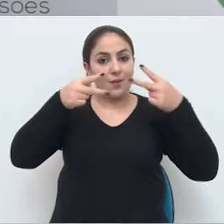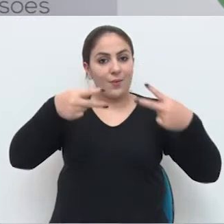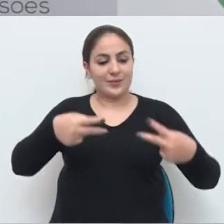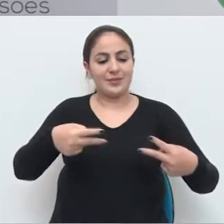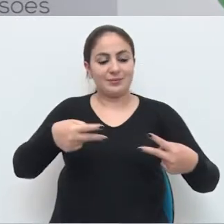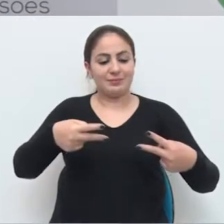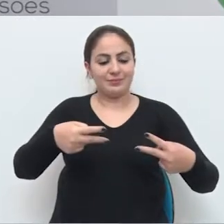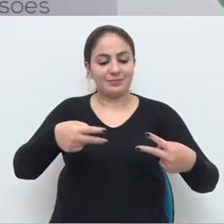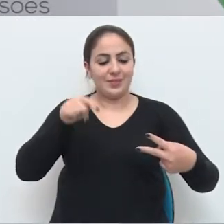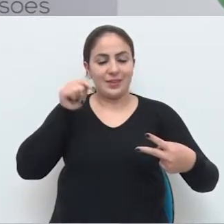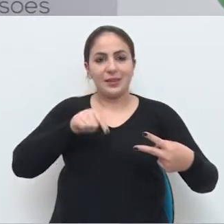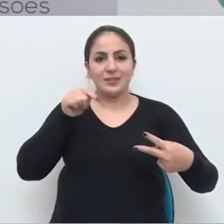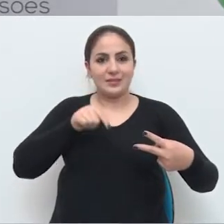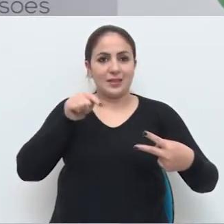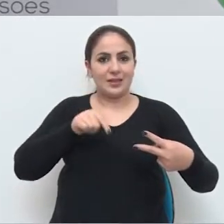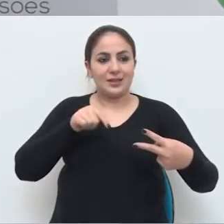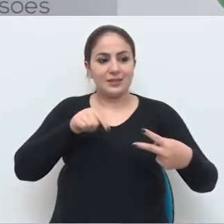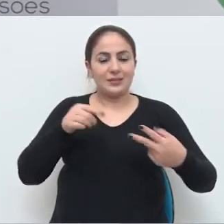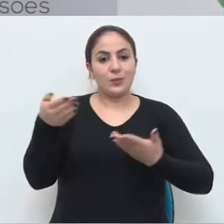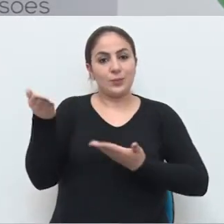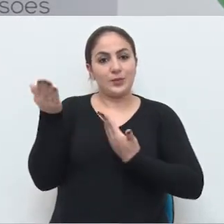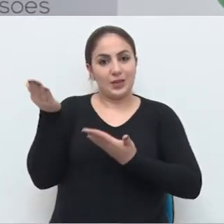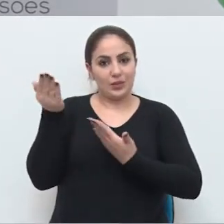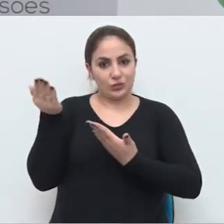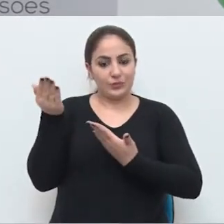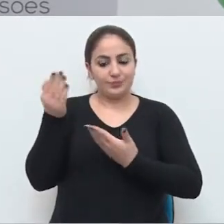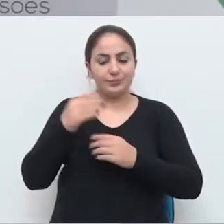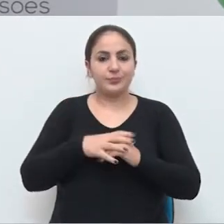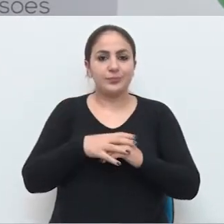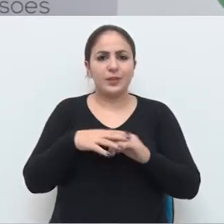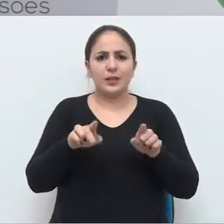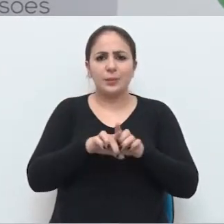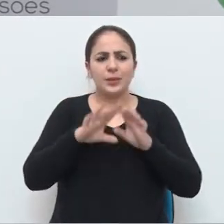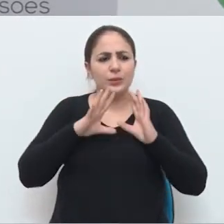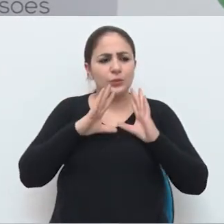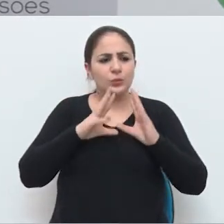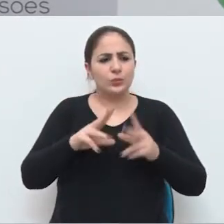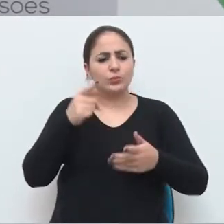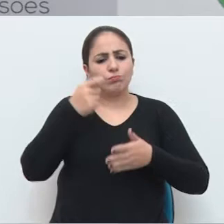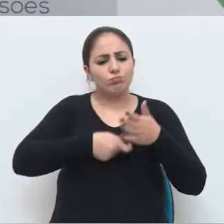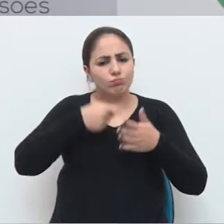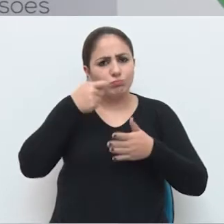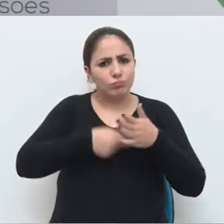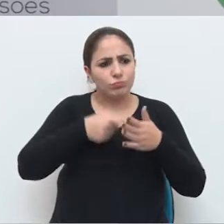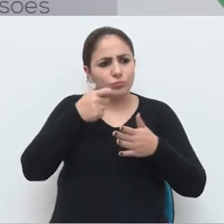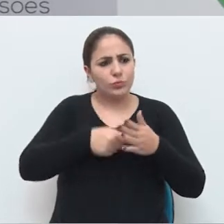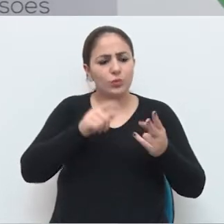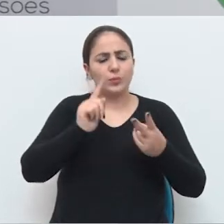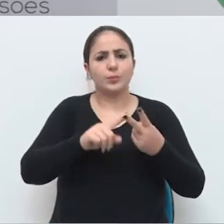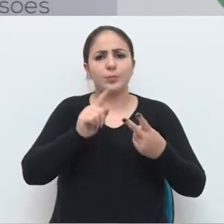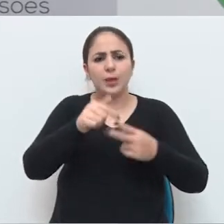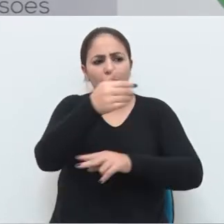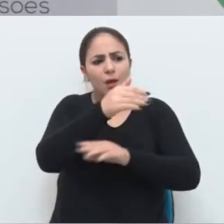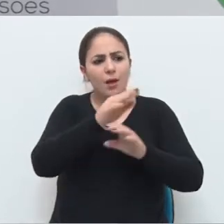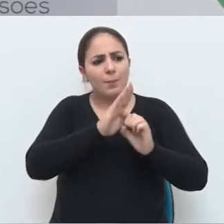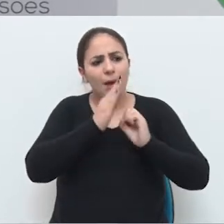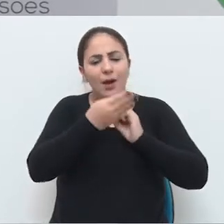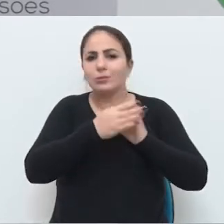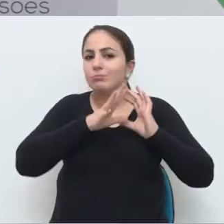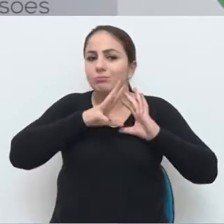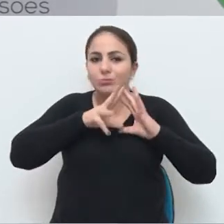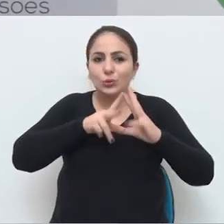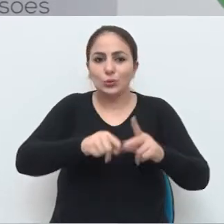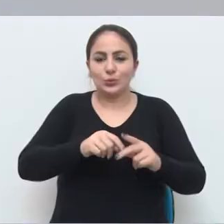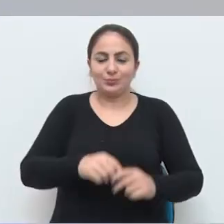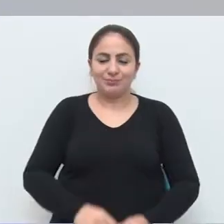reconhecer essa homenagem. Pelo tanto que ele lutou pela vila, por tudo.